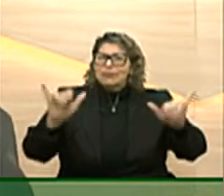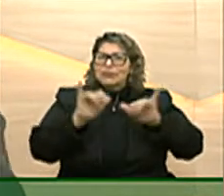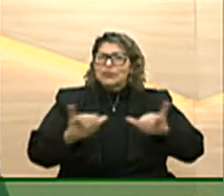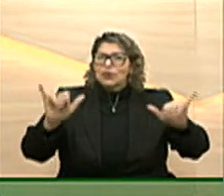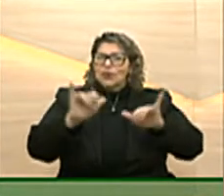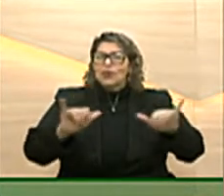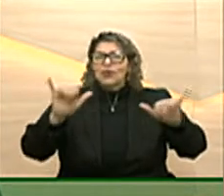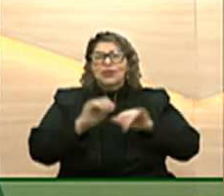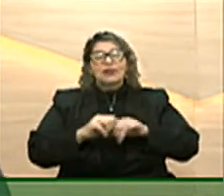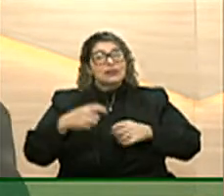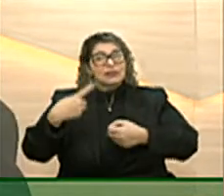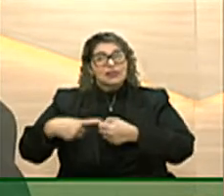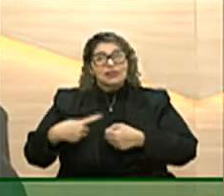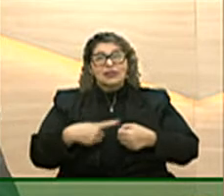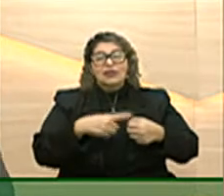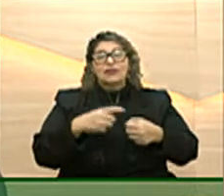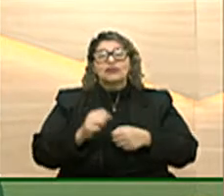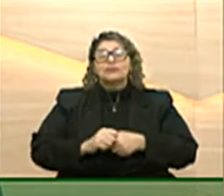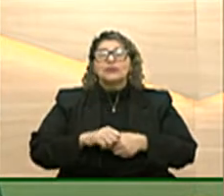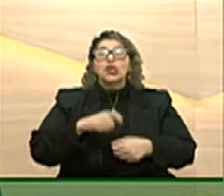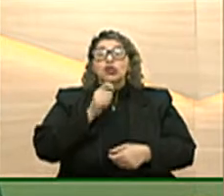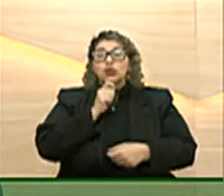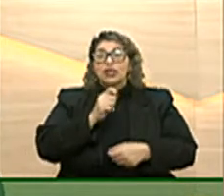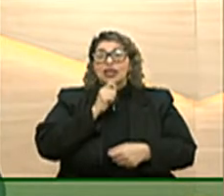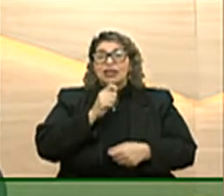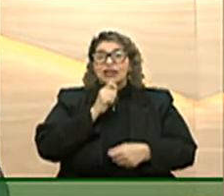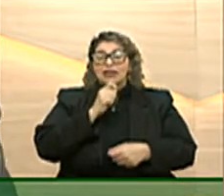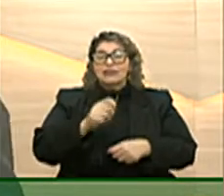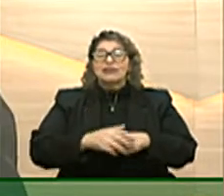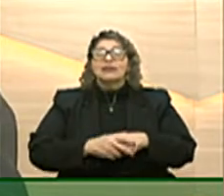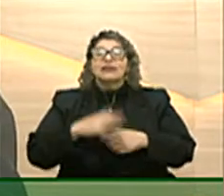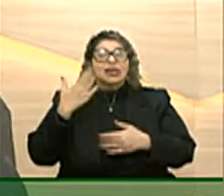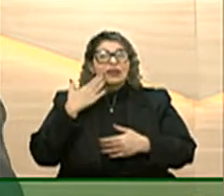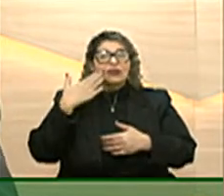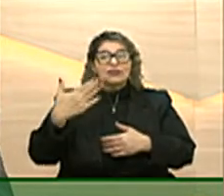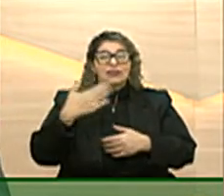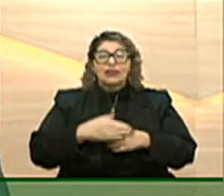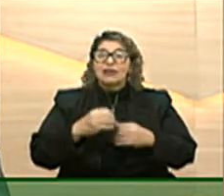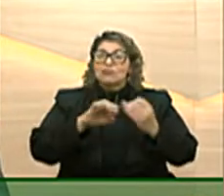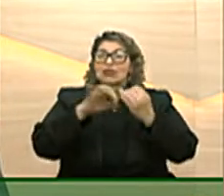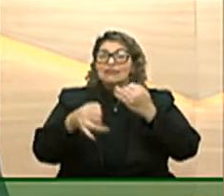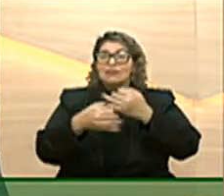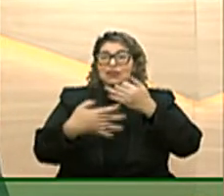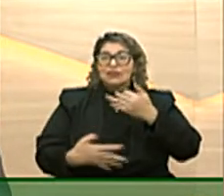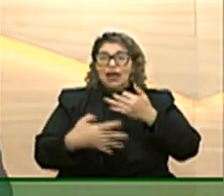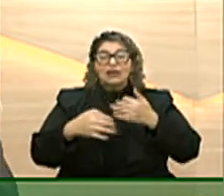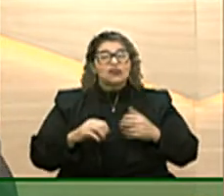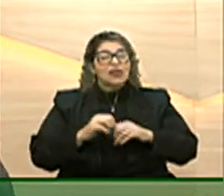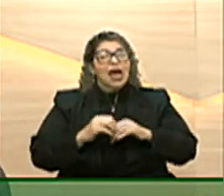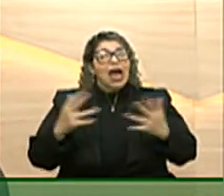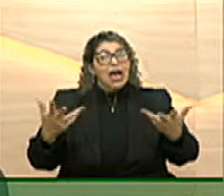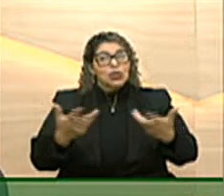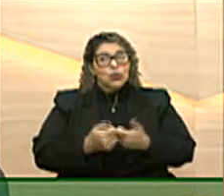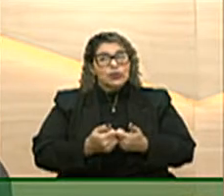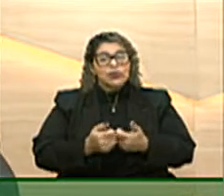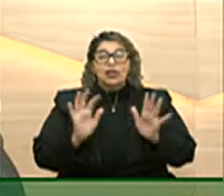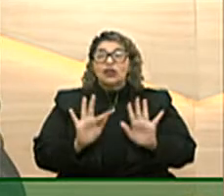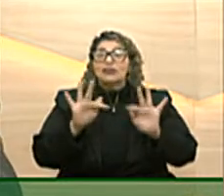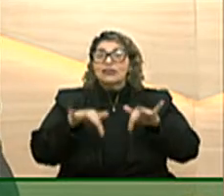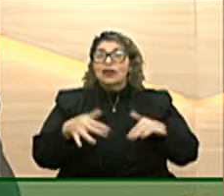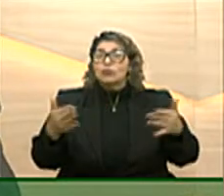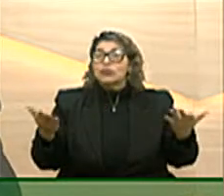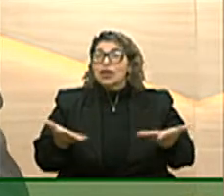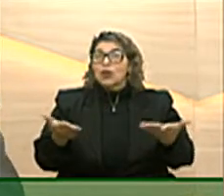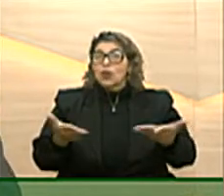jornalista Paulo Sérgio Pinto que também nos acompanha e também manda mensagem a cada um de nós nós encerramos hoje